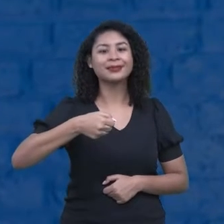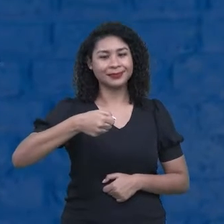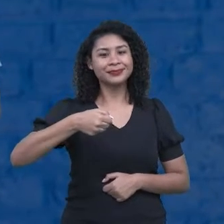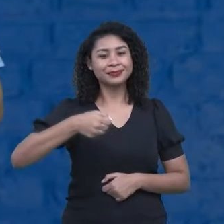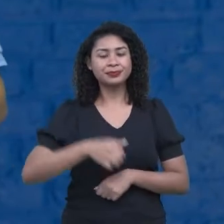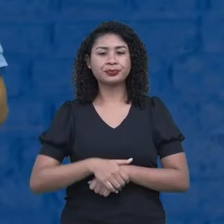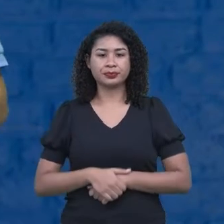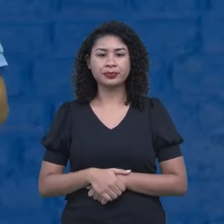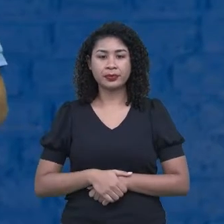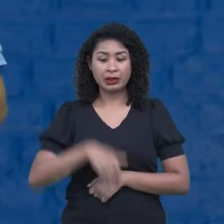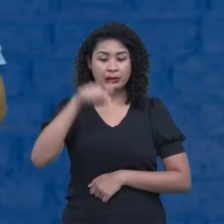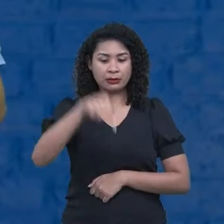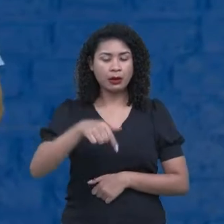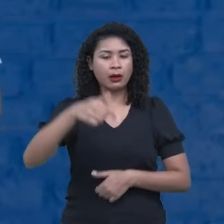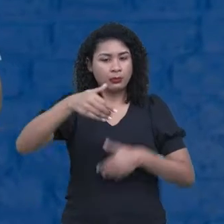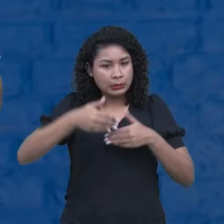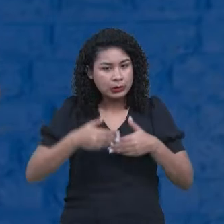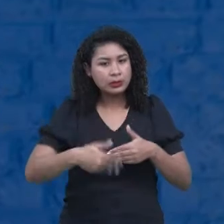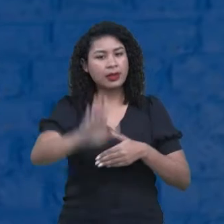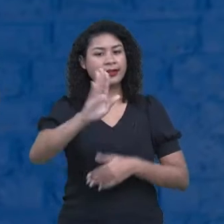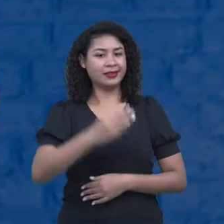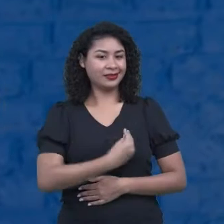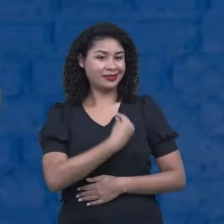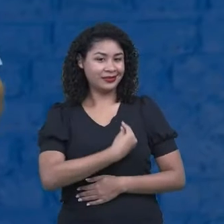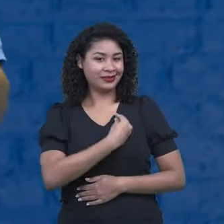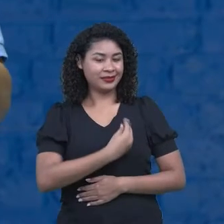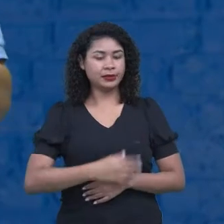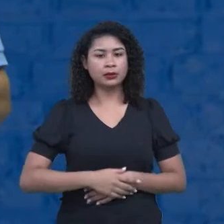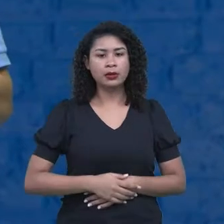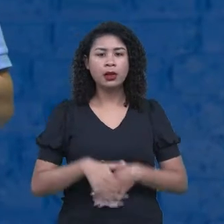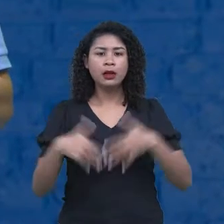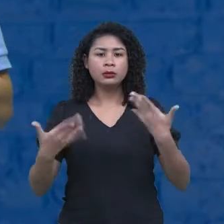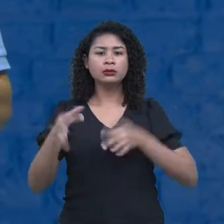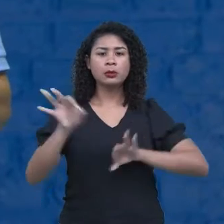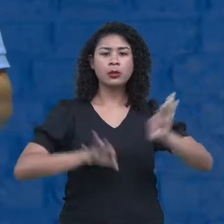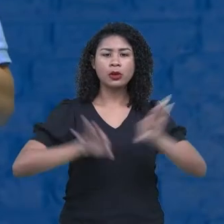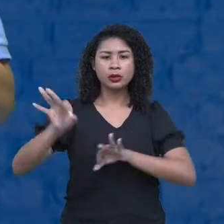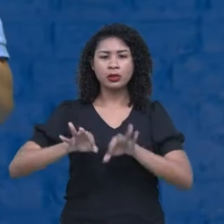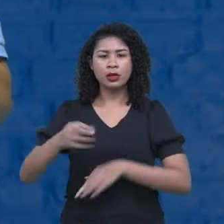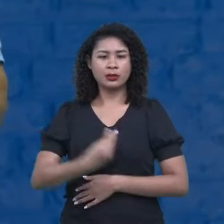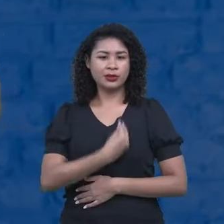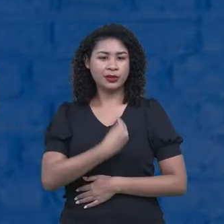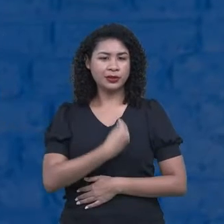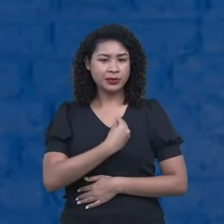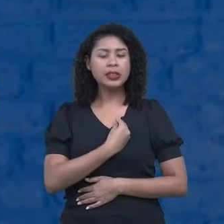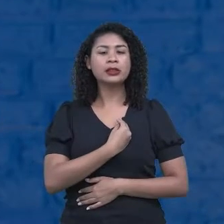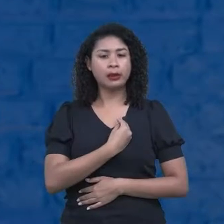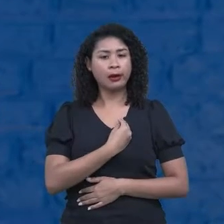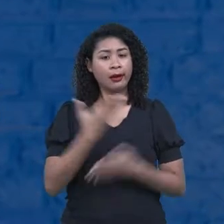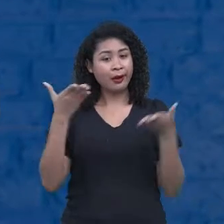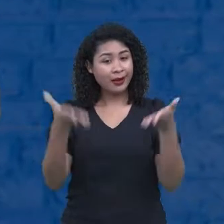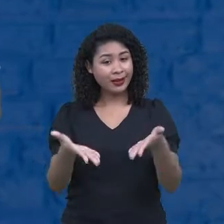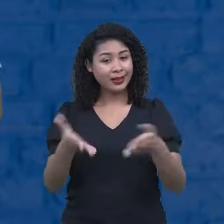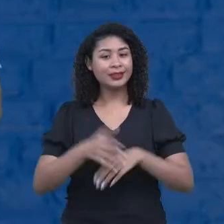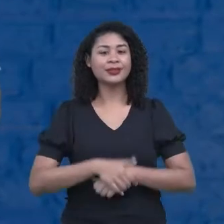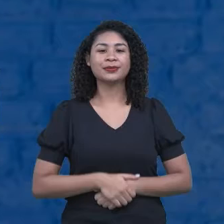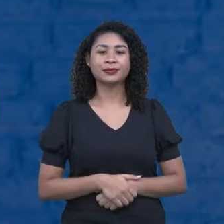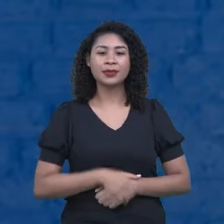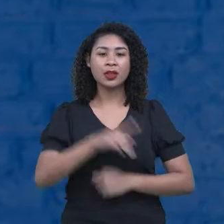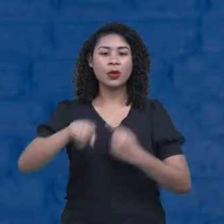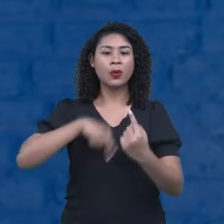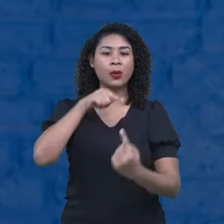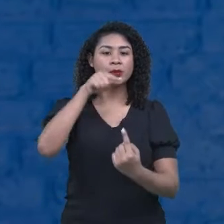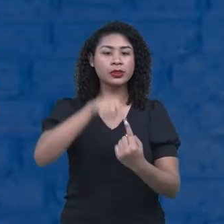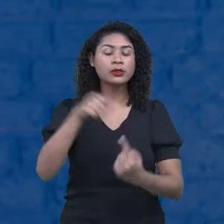seguir o meu caminho, tá? Então, o projeto de vida, ele vem justamente isso. Fazer com que nós consigamos